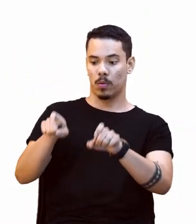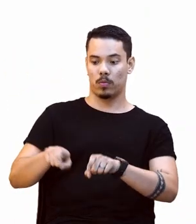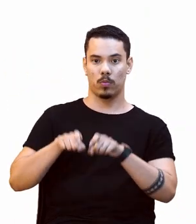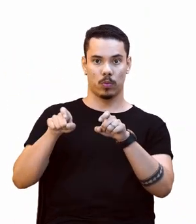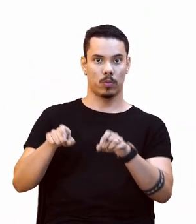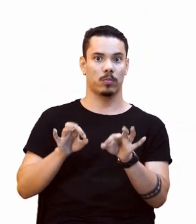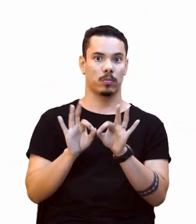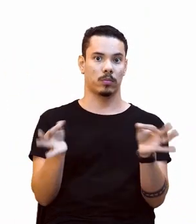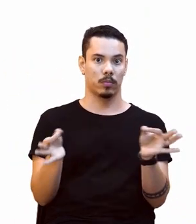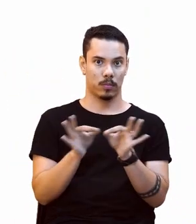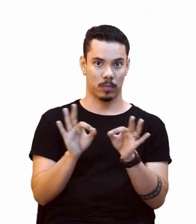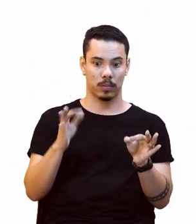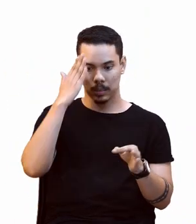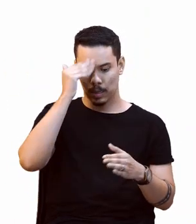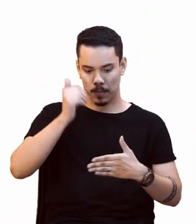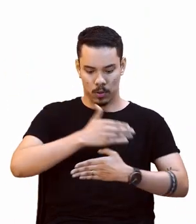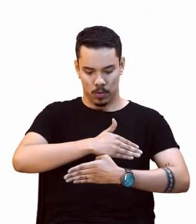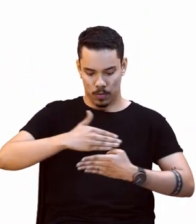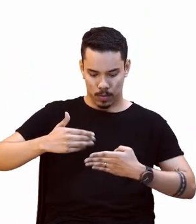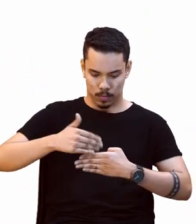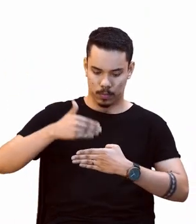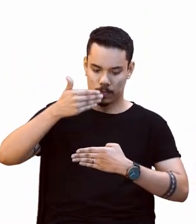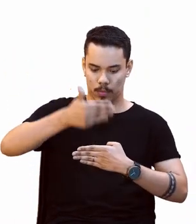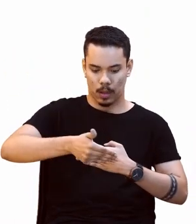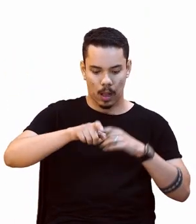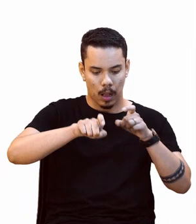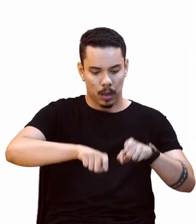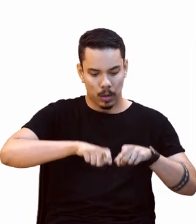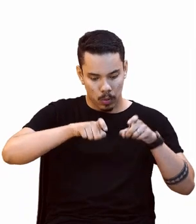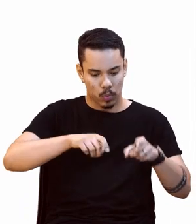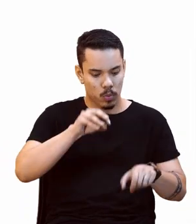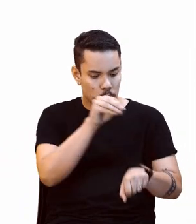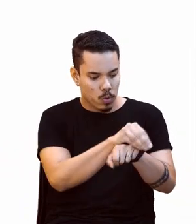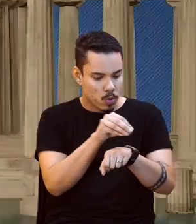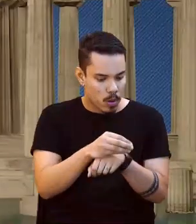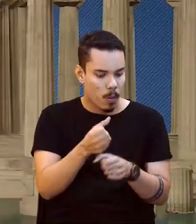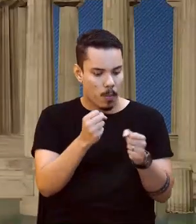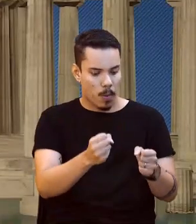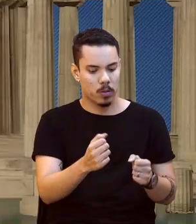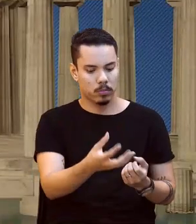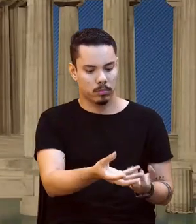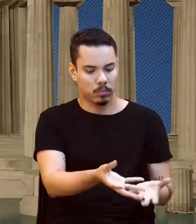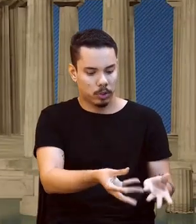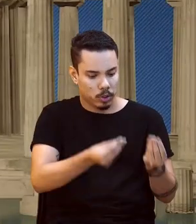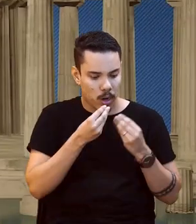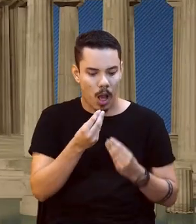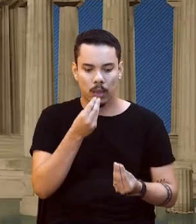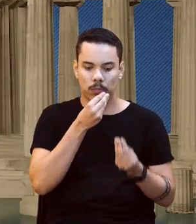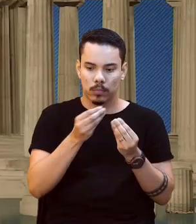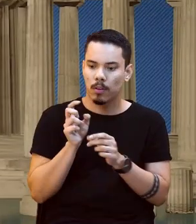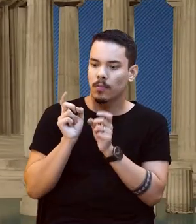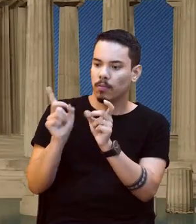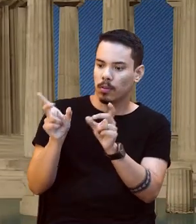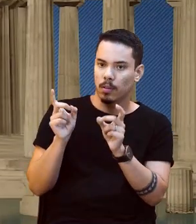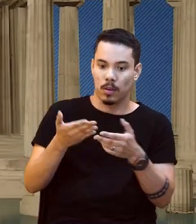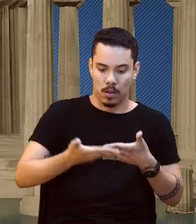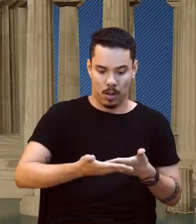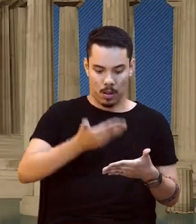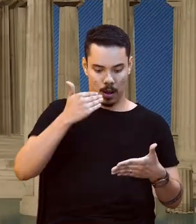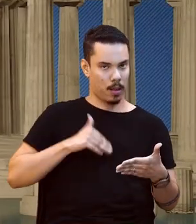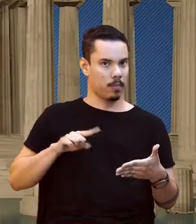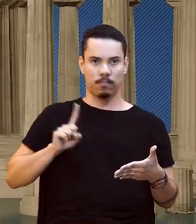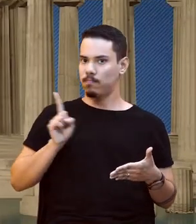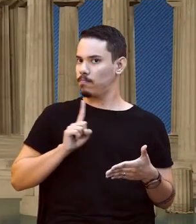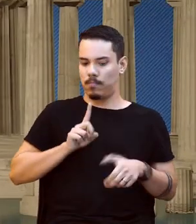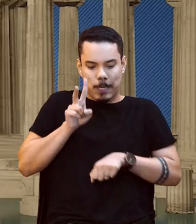onde tá, olha só, gente, essa interação, né, entre, olha aqui, é uma interação entre o meio ambiente e o ser humano.